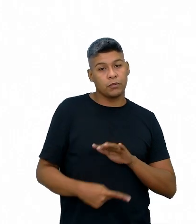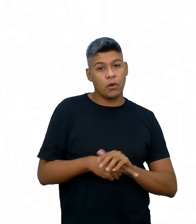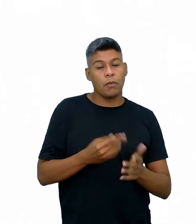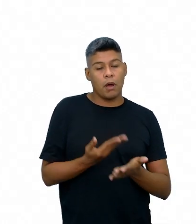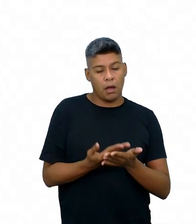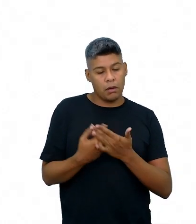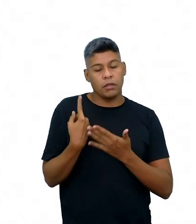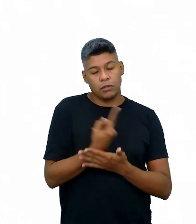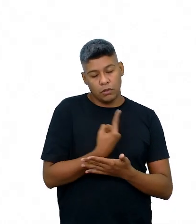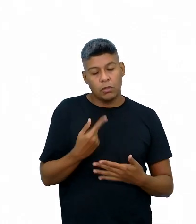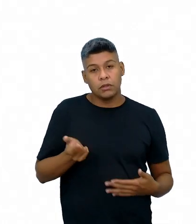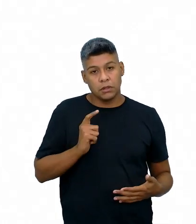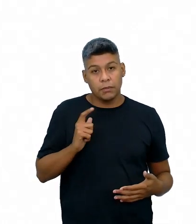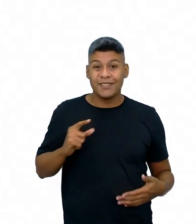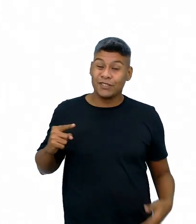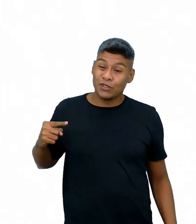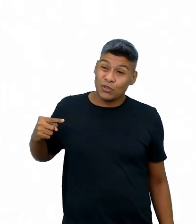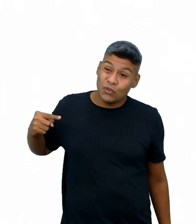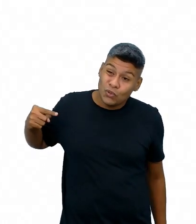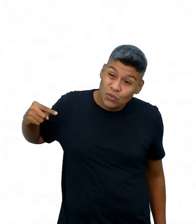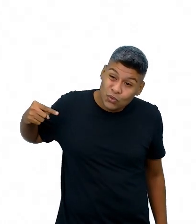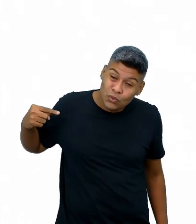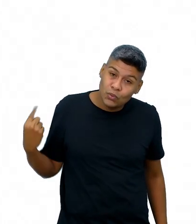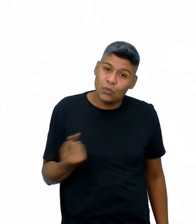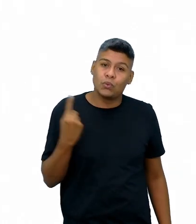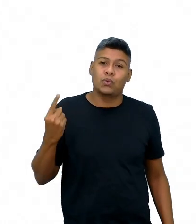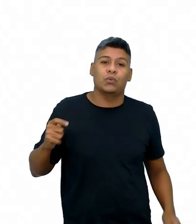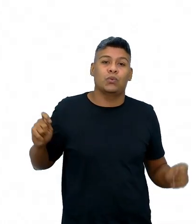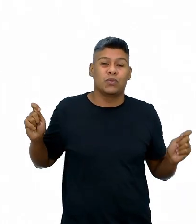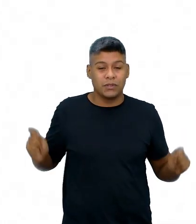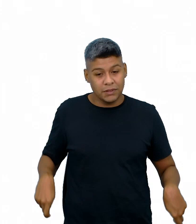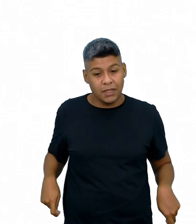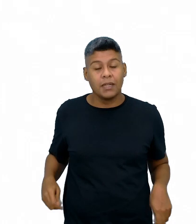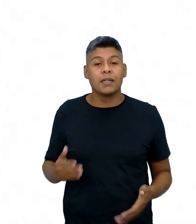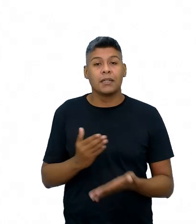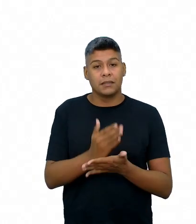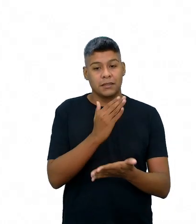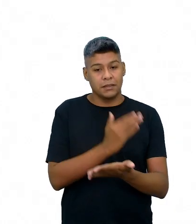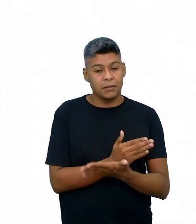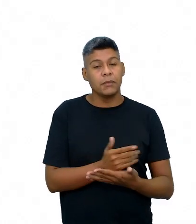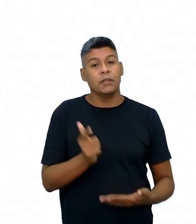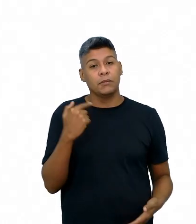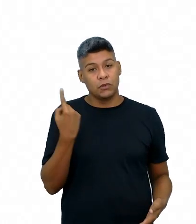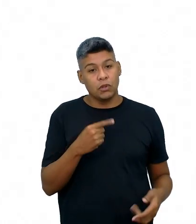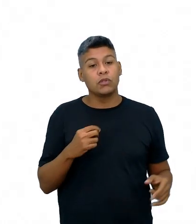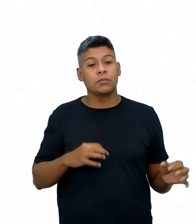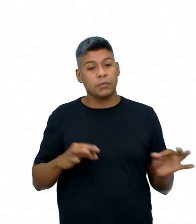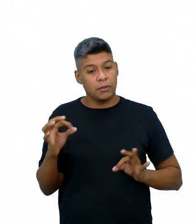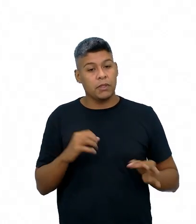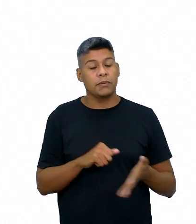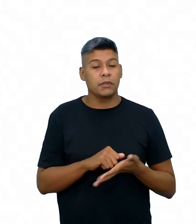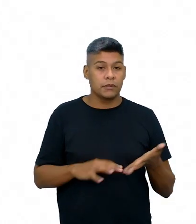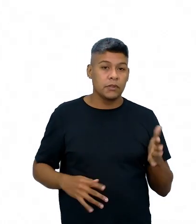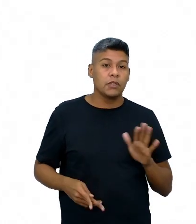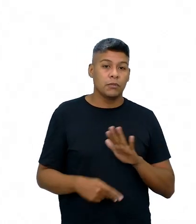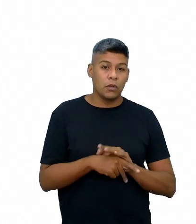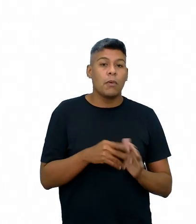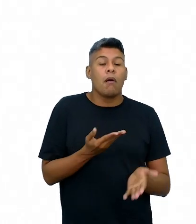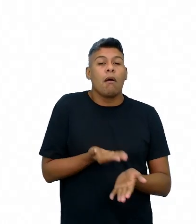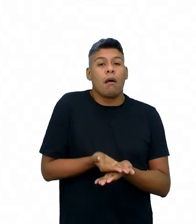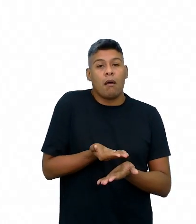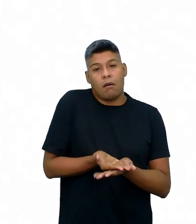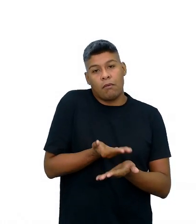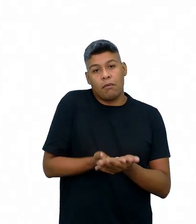aula que nós estamos tratando. Então, permite que, com antecedência, nós preparemos as atividades da aula,